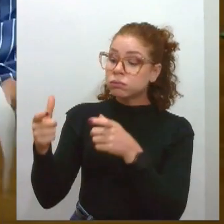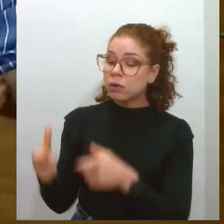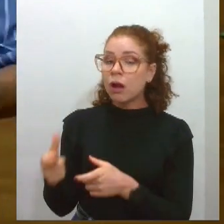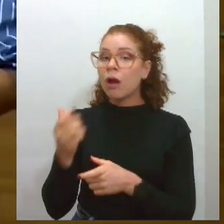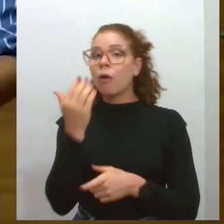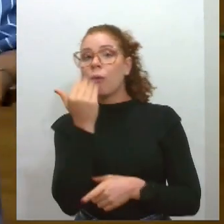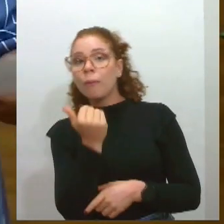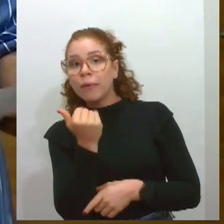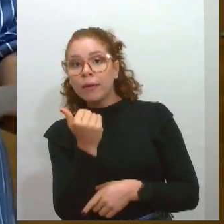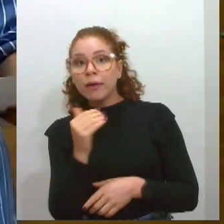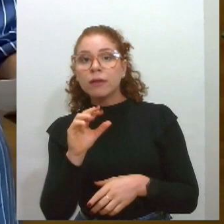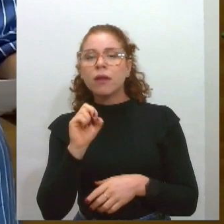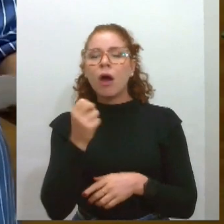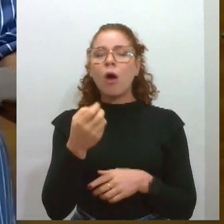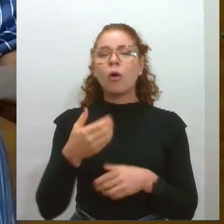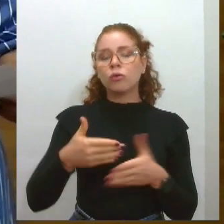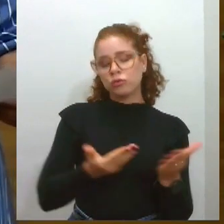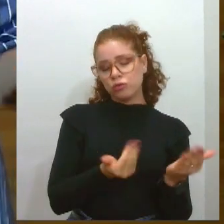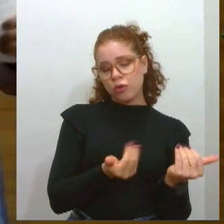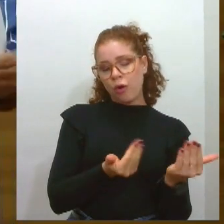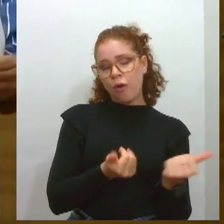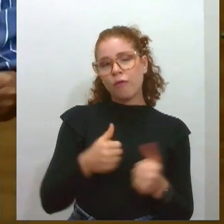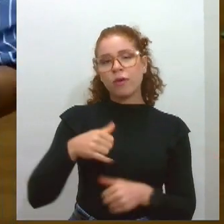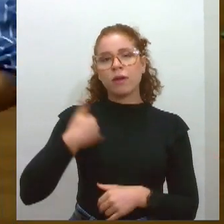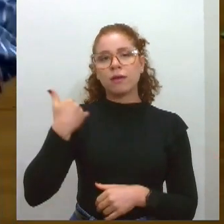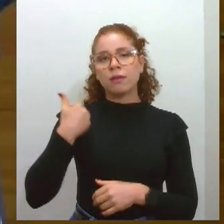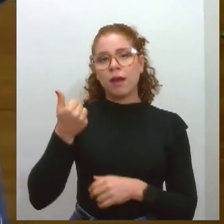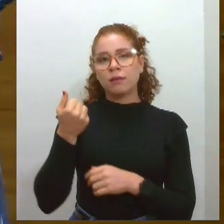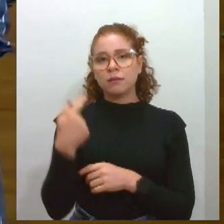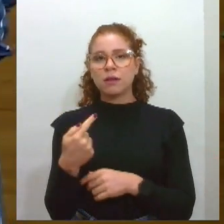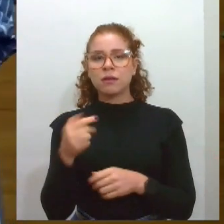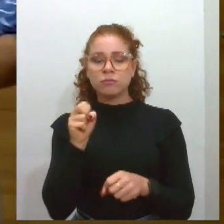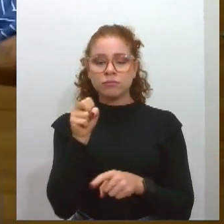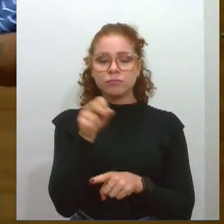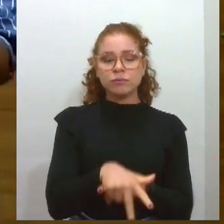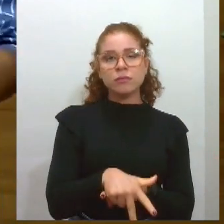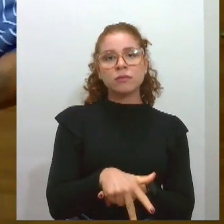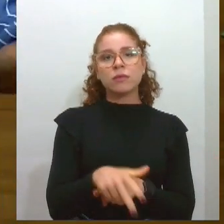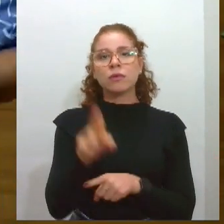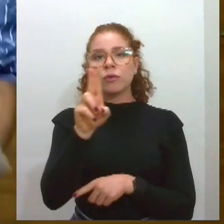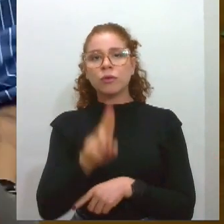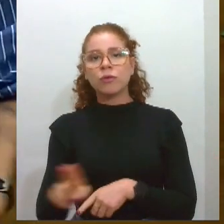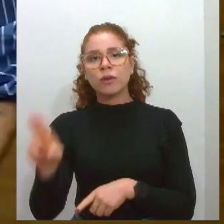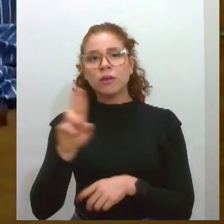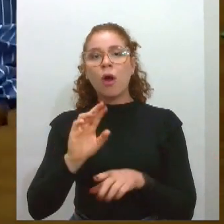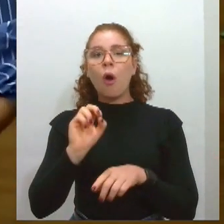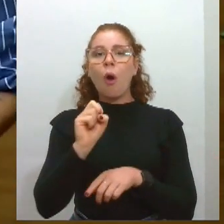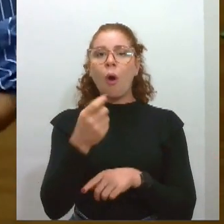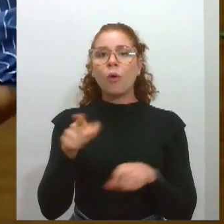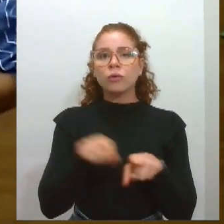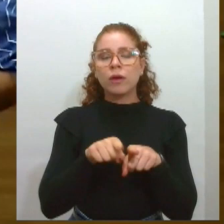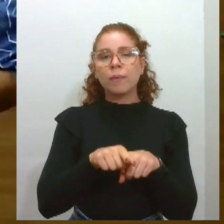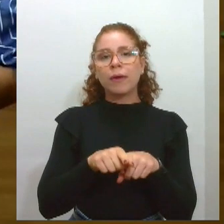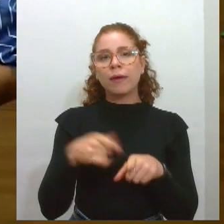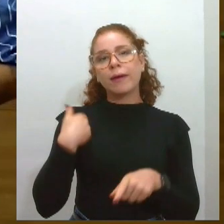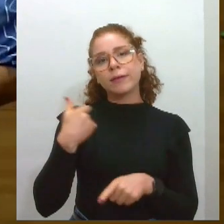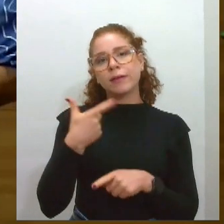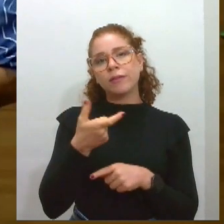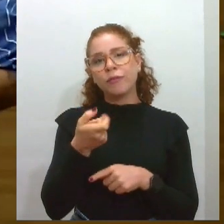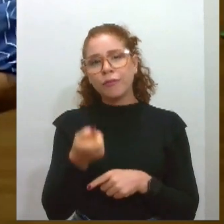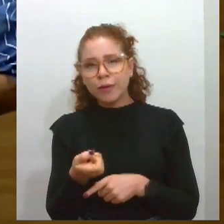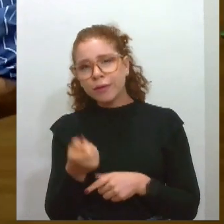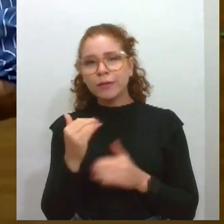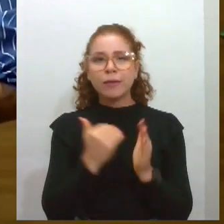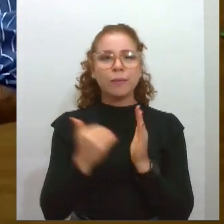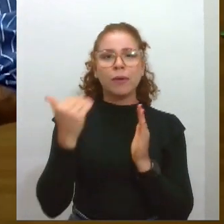17, né? Que quando está se entrando na universidade. Não, de 20 e tantos. Então, assim, vai ter uma resposta mais concreta com isso, né? É isso